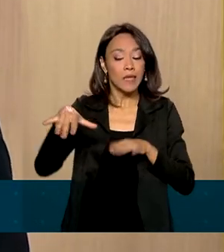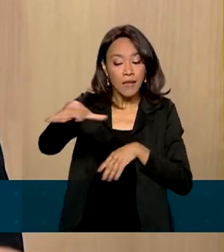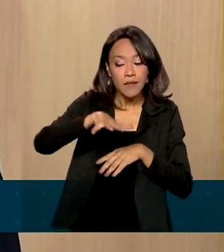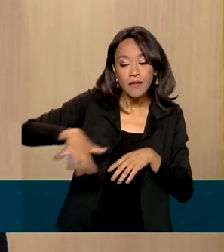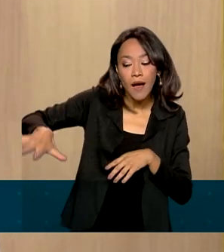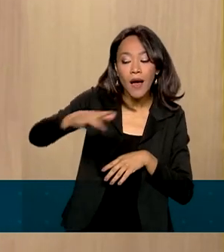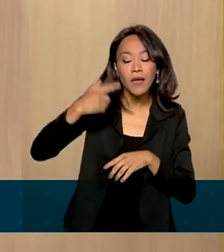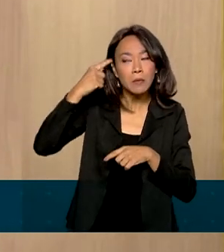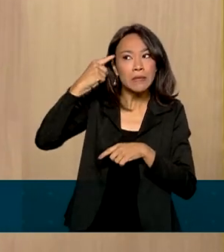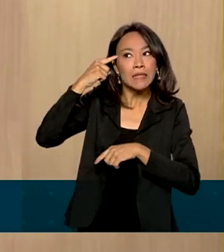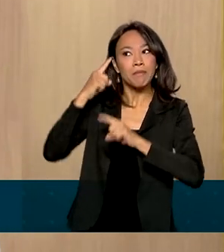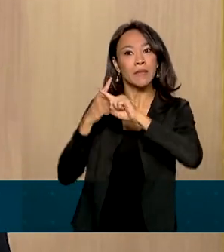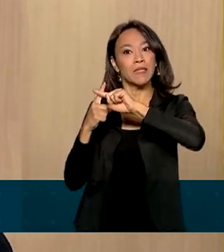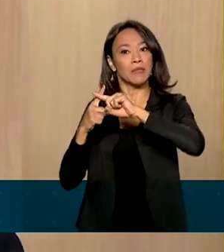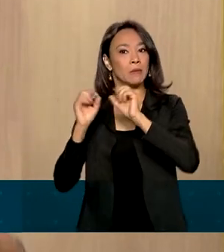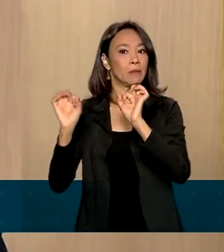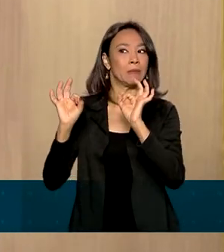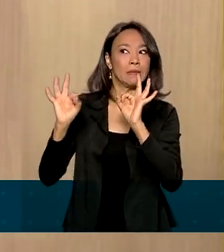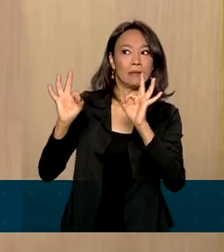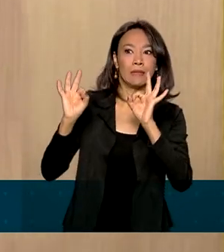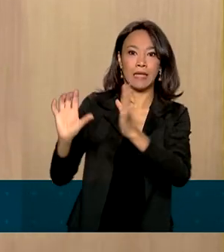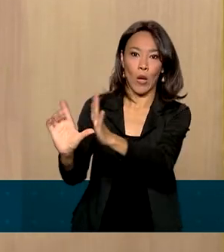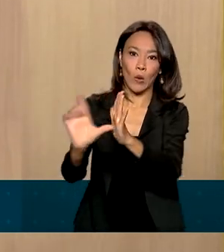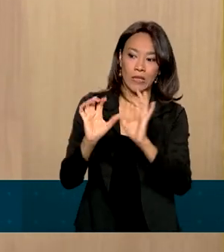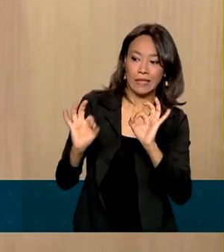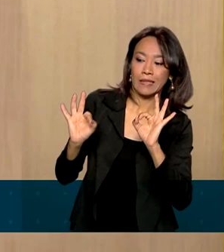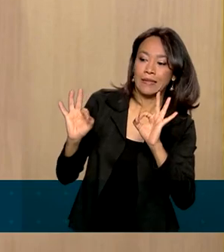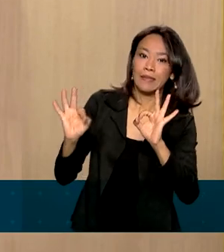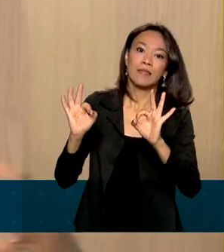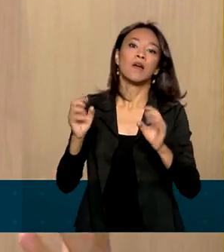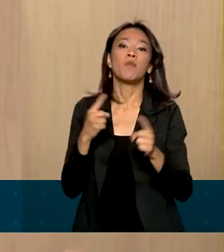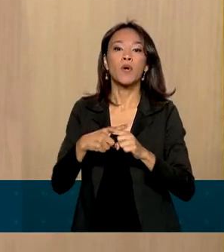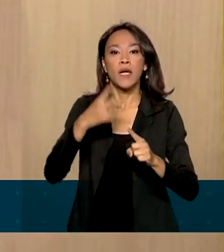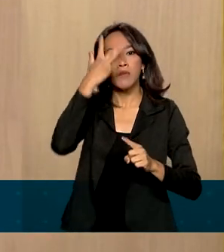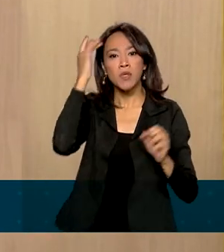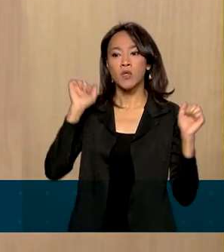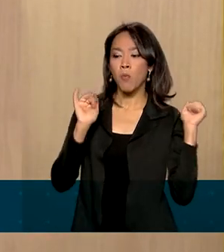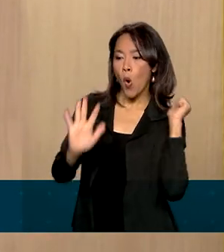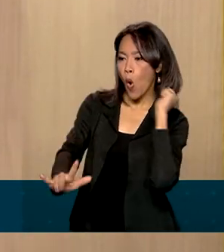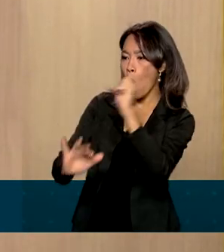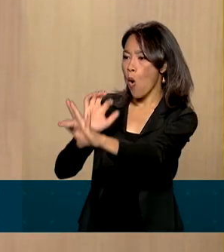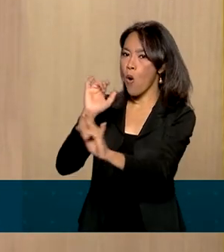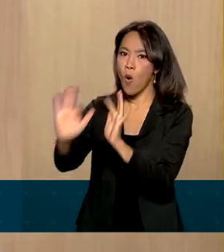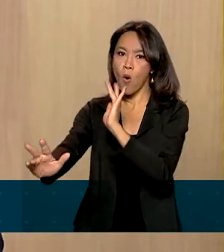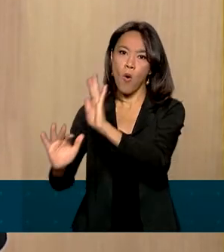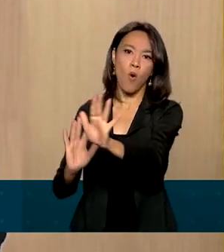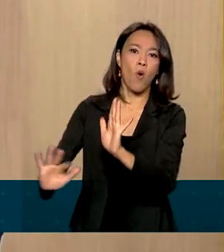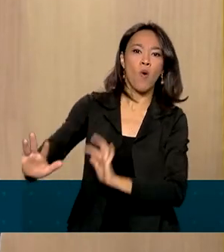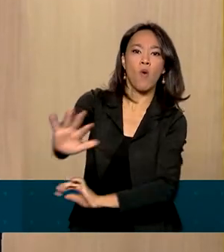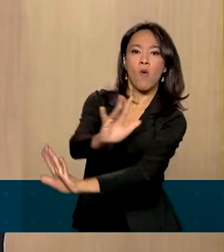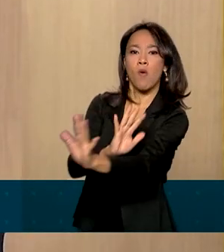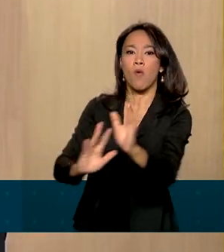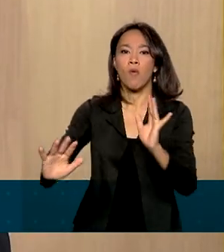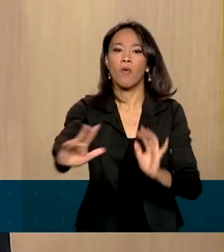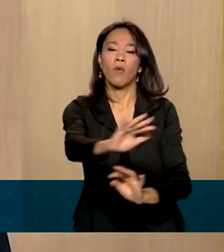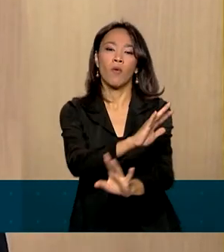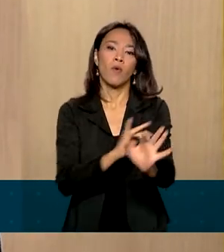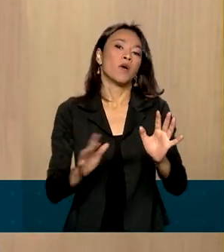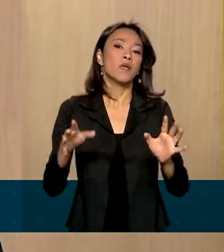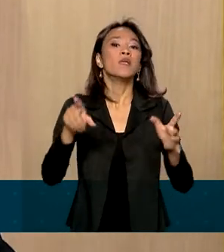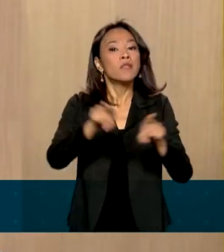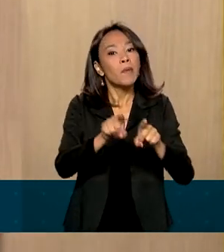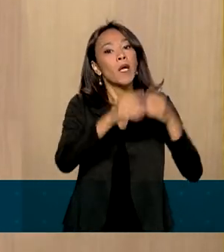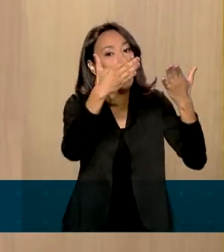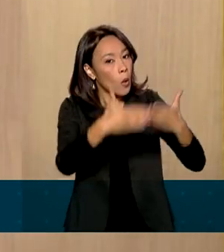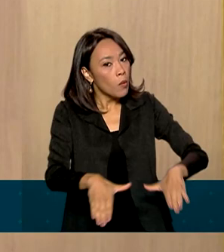está otimista que esse ano, com o aumento da circulação das pessoas no shopping, o desejo de compensar o ano passado, onde